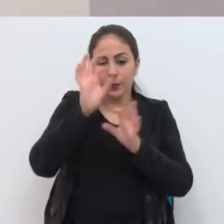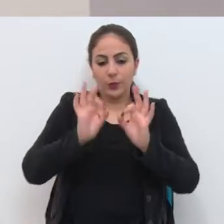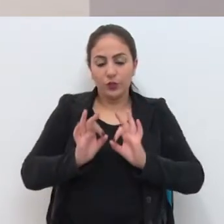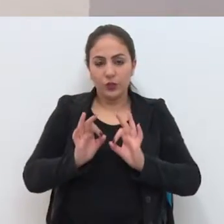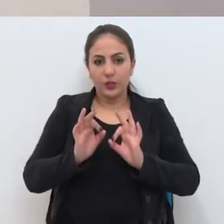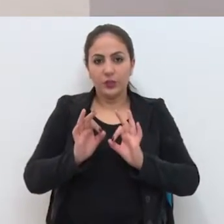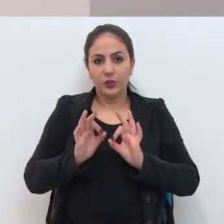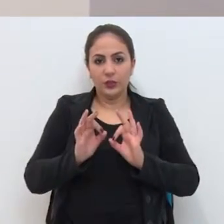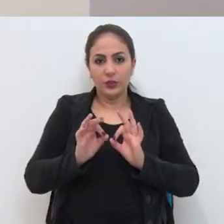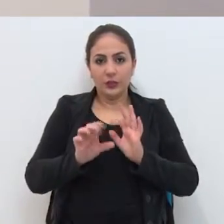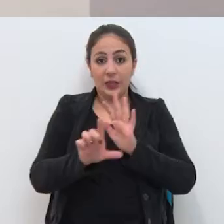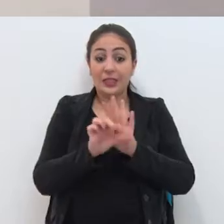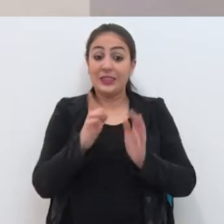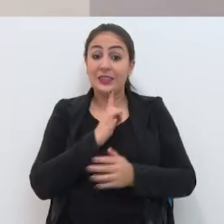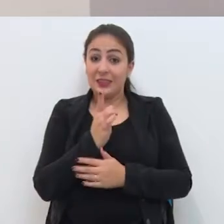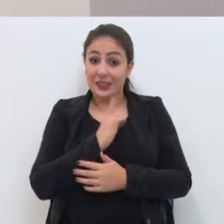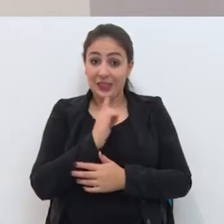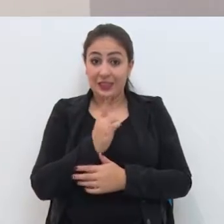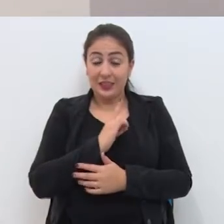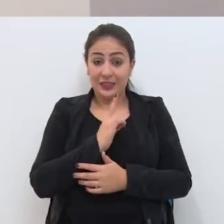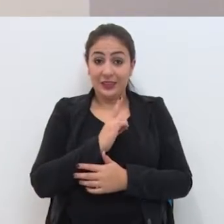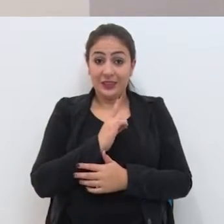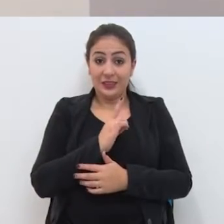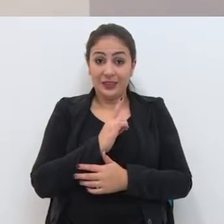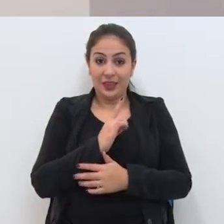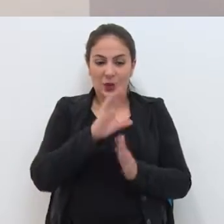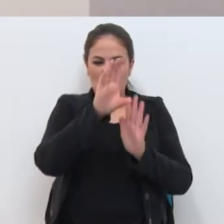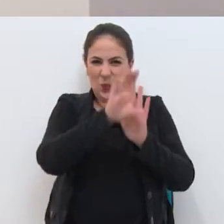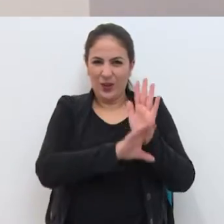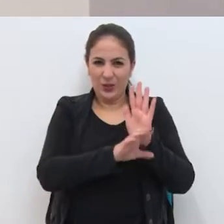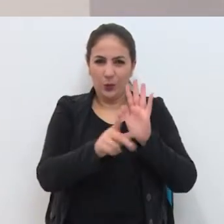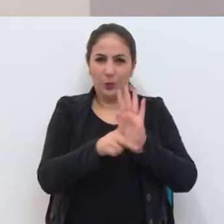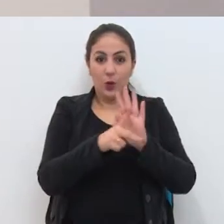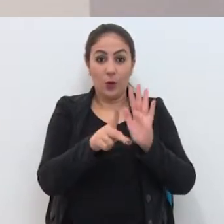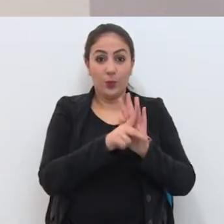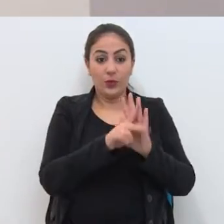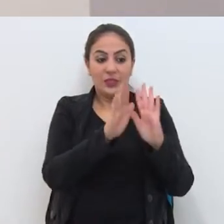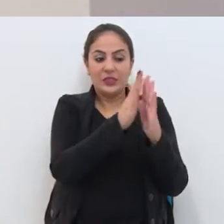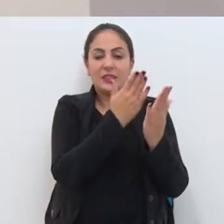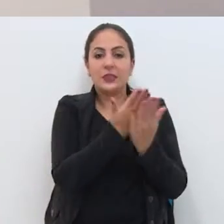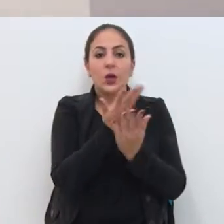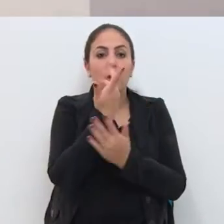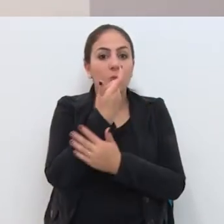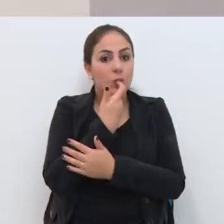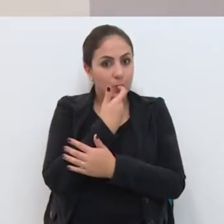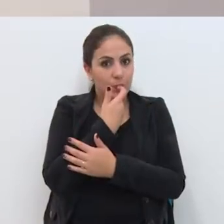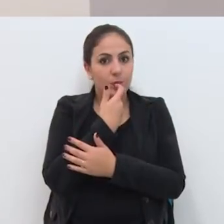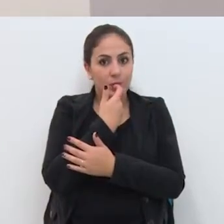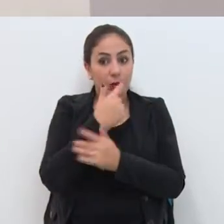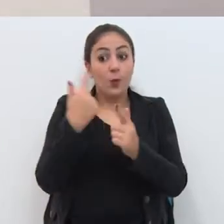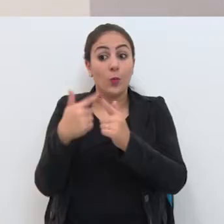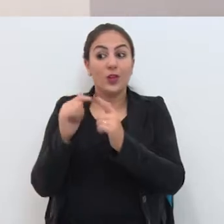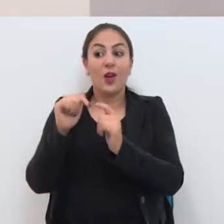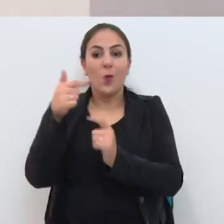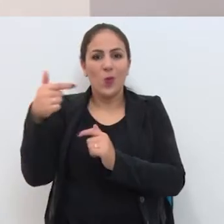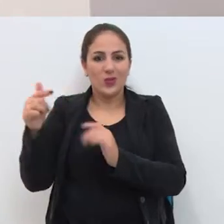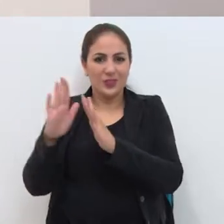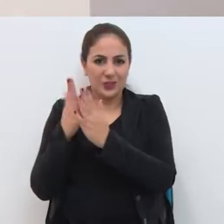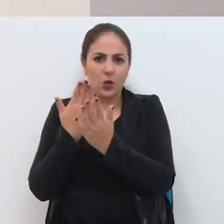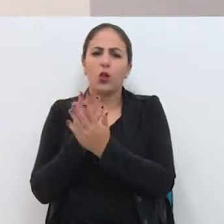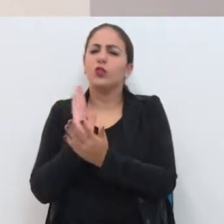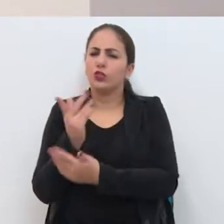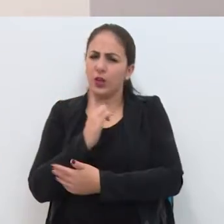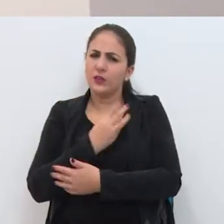de lei De incluir na grade curricular Das educação infantil Deixo bem claro Até porque as outras escolas já